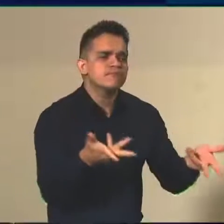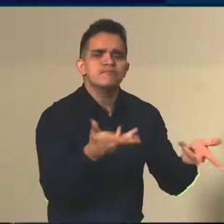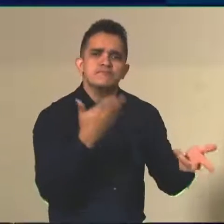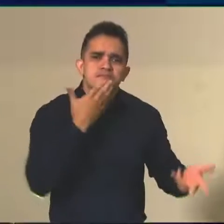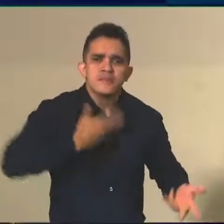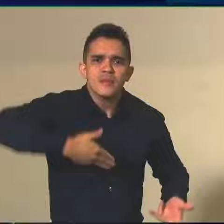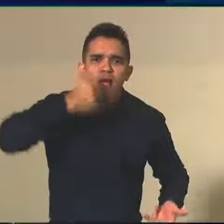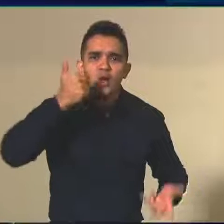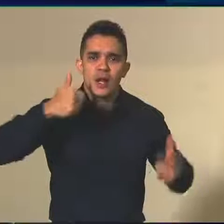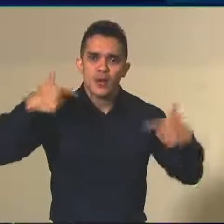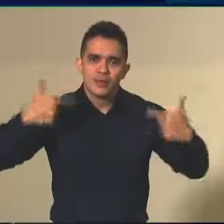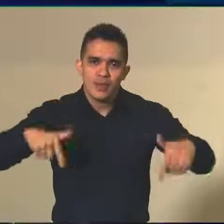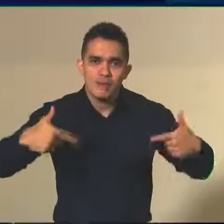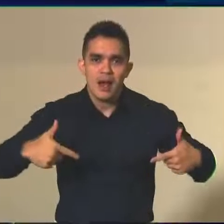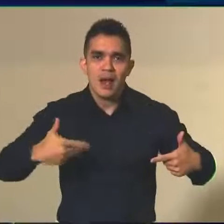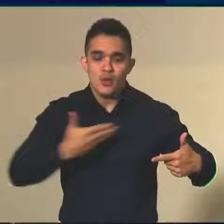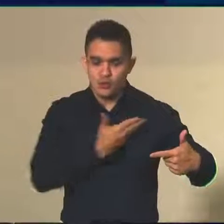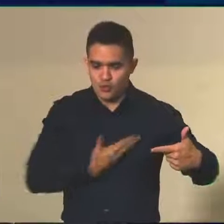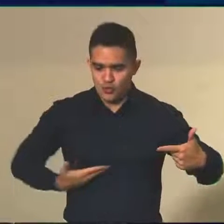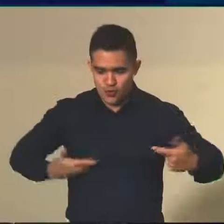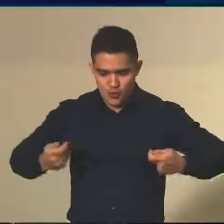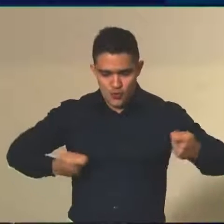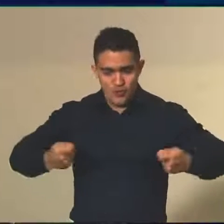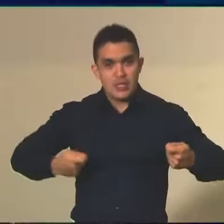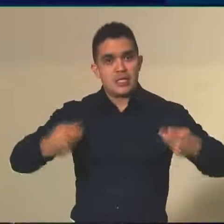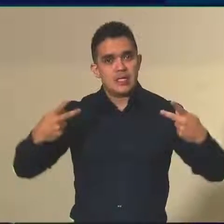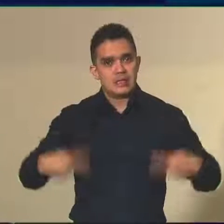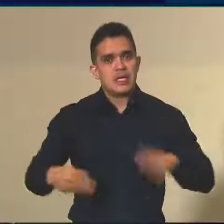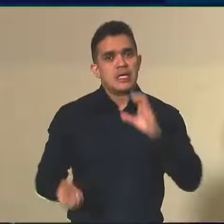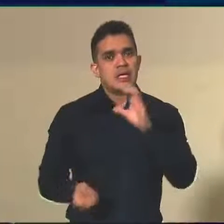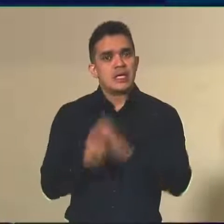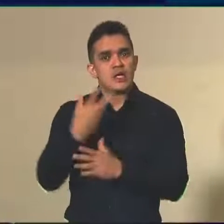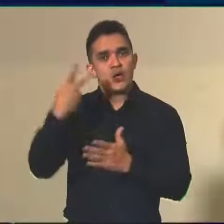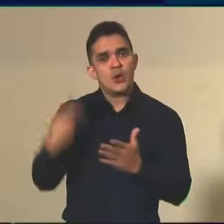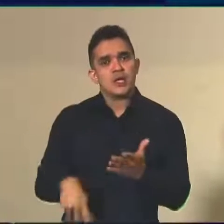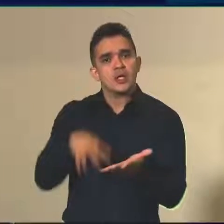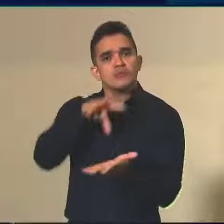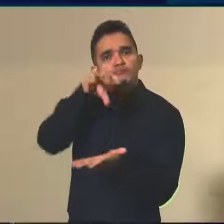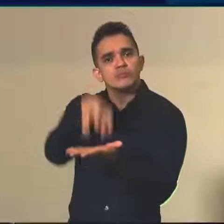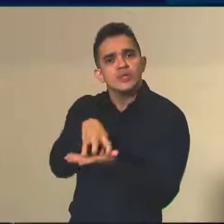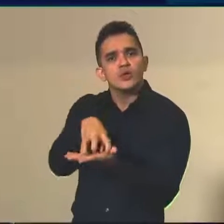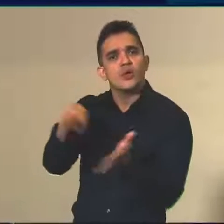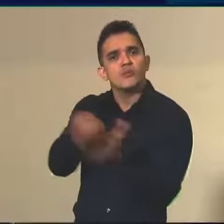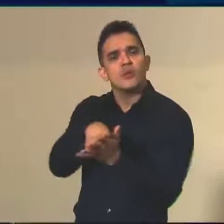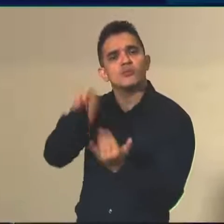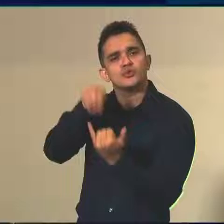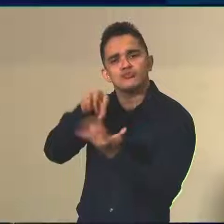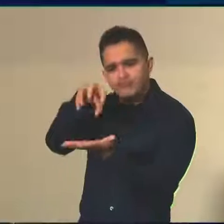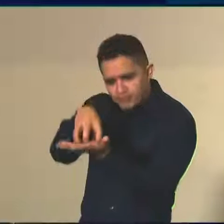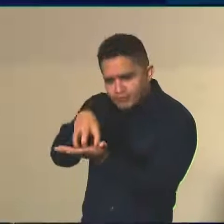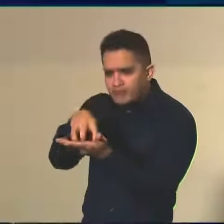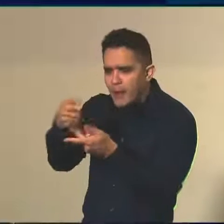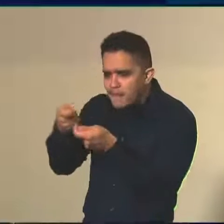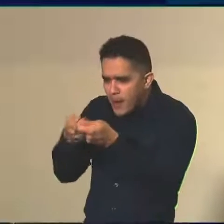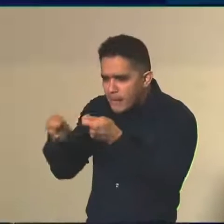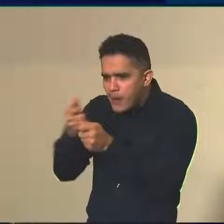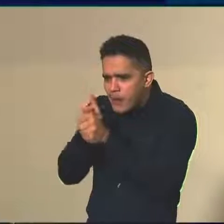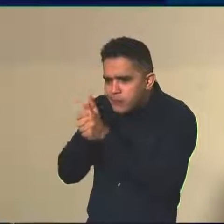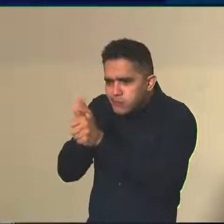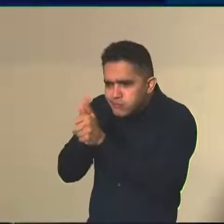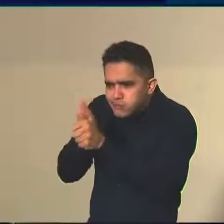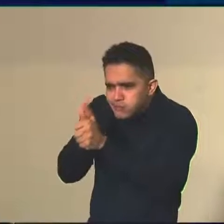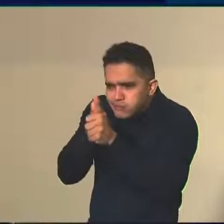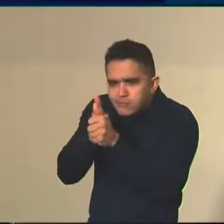governança, integridade e transparência, criando inclusive uma unidade interna no Instituto de Governança para acompanhar e